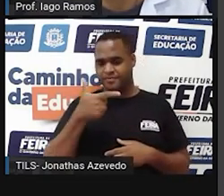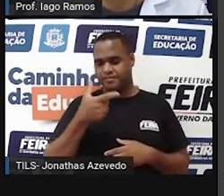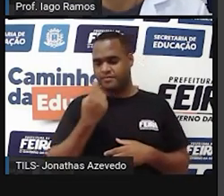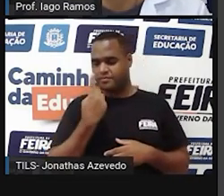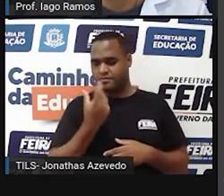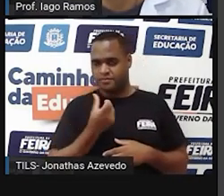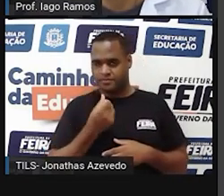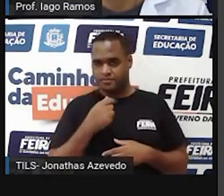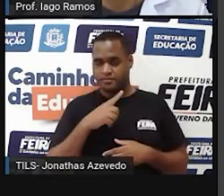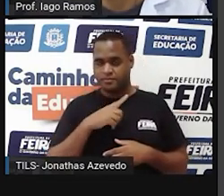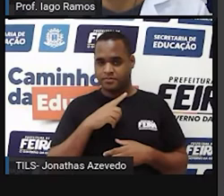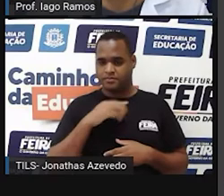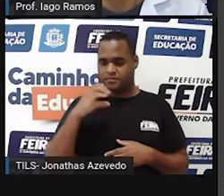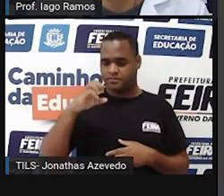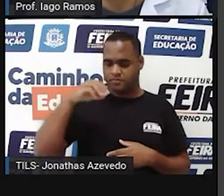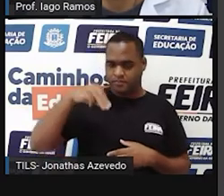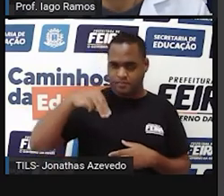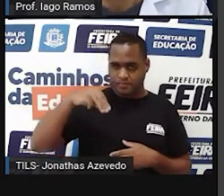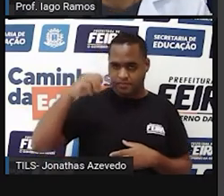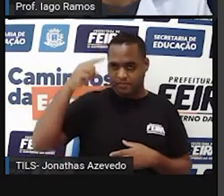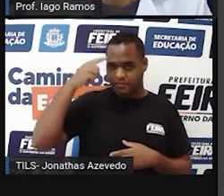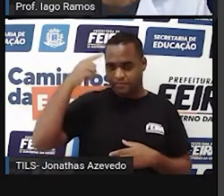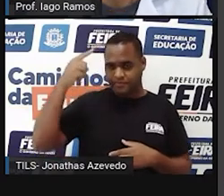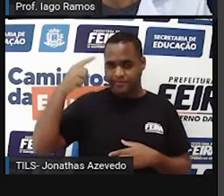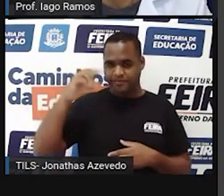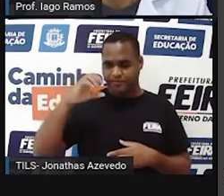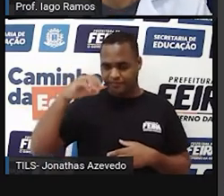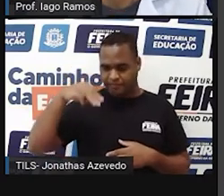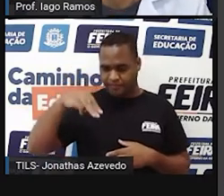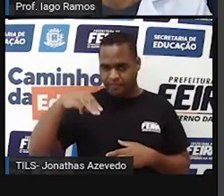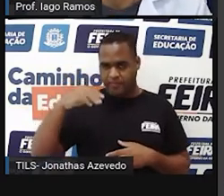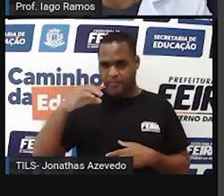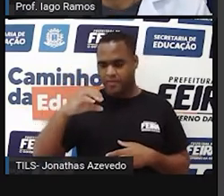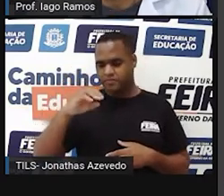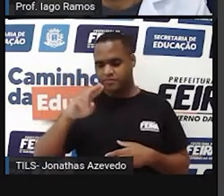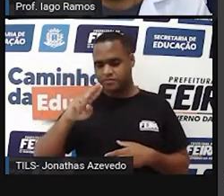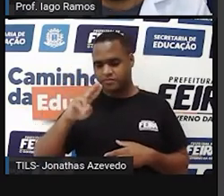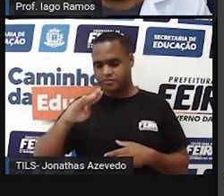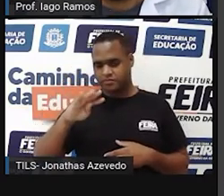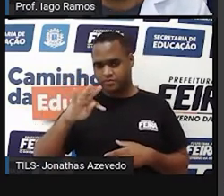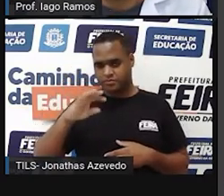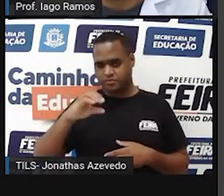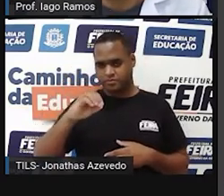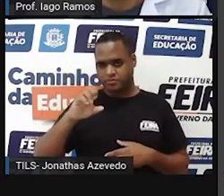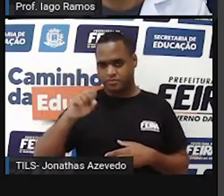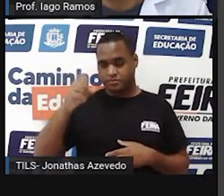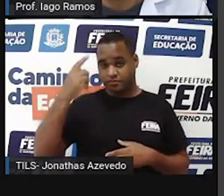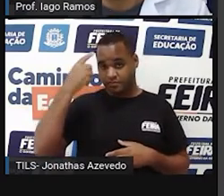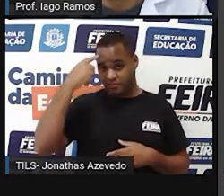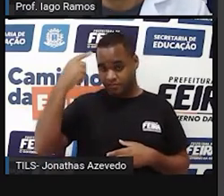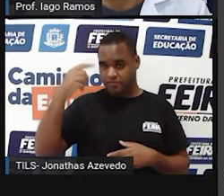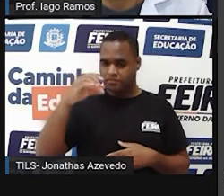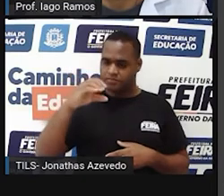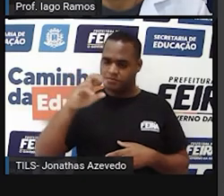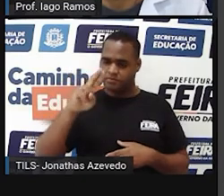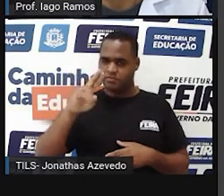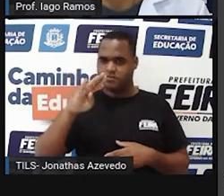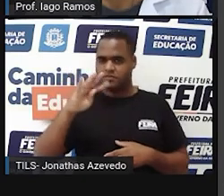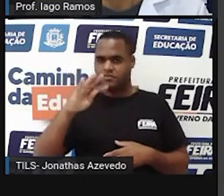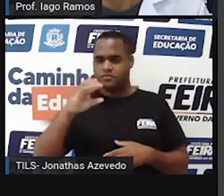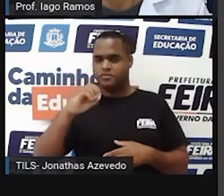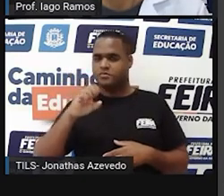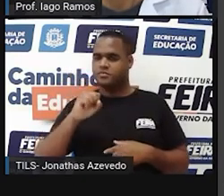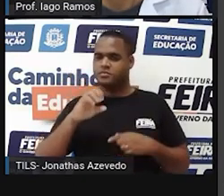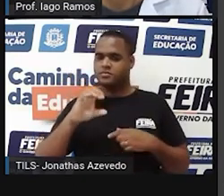é 216 centímetros cúbicos. Centímetro elevado a 3.